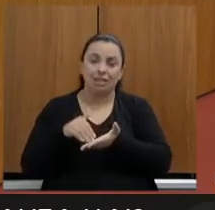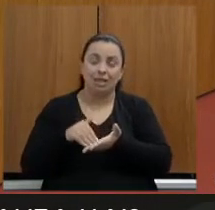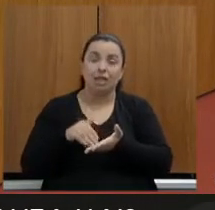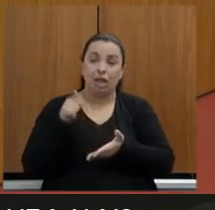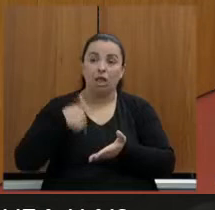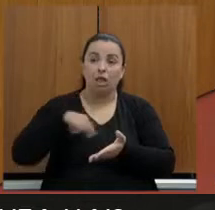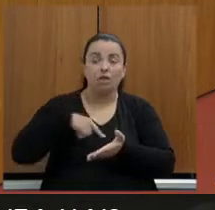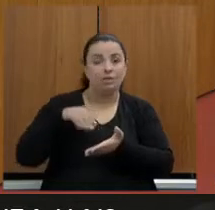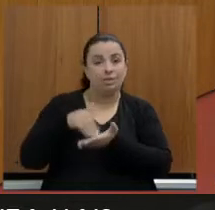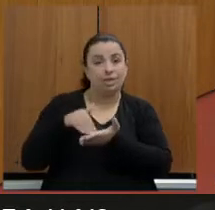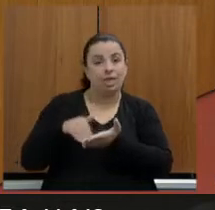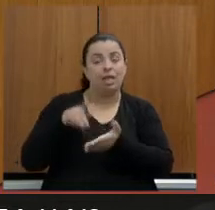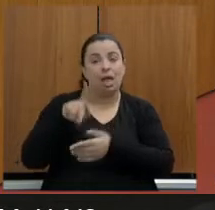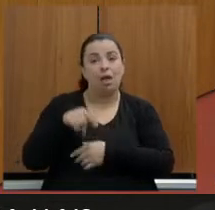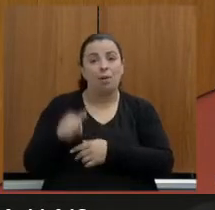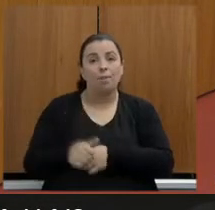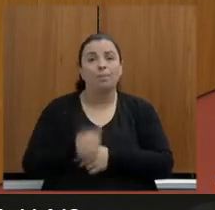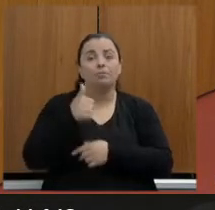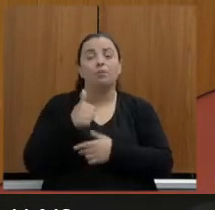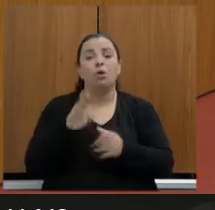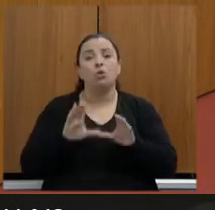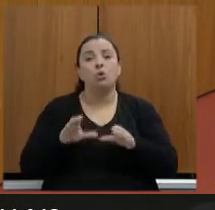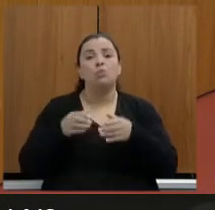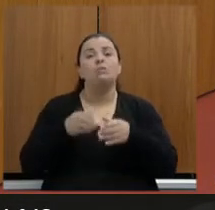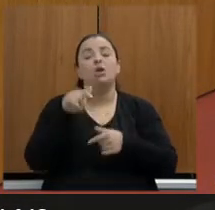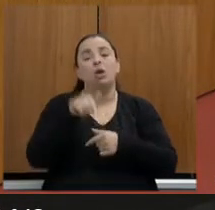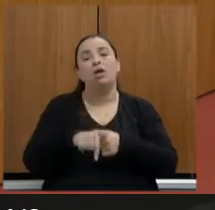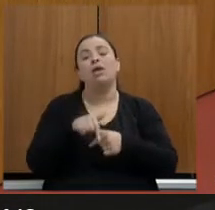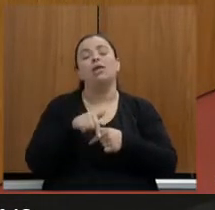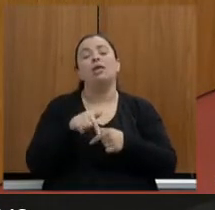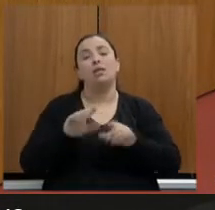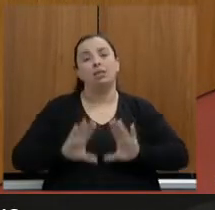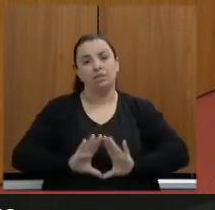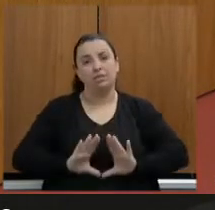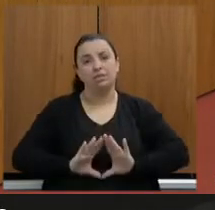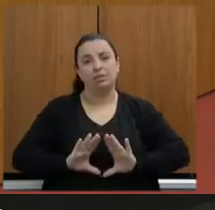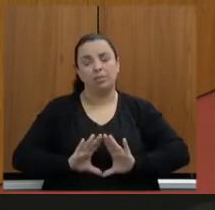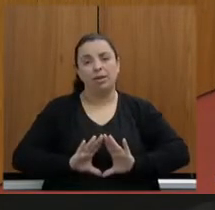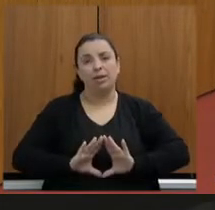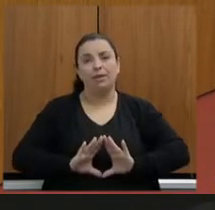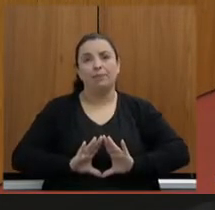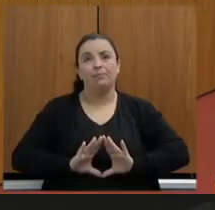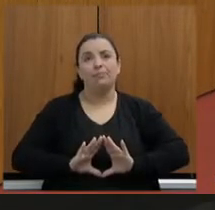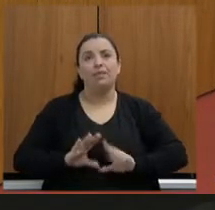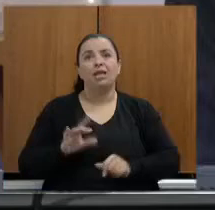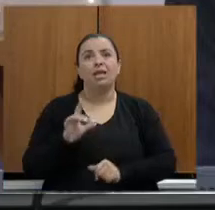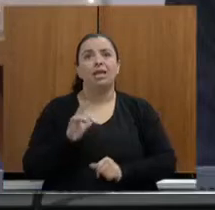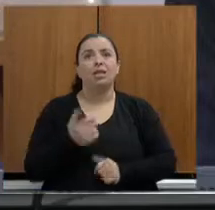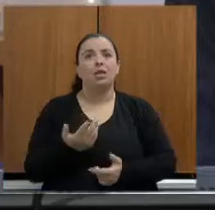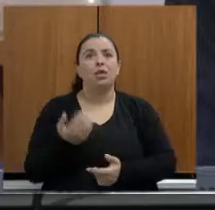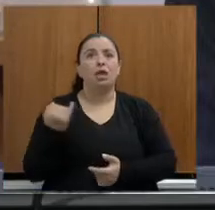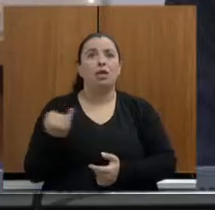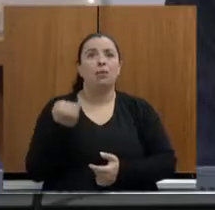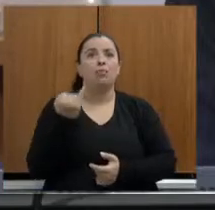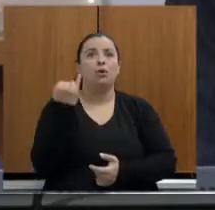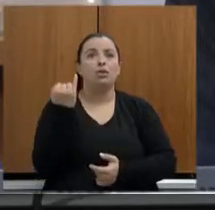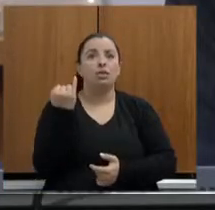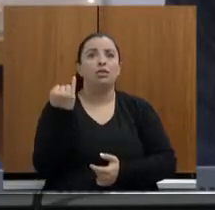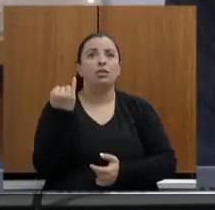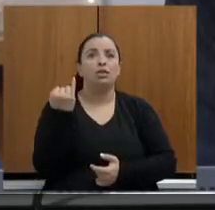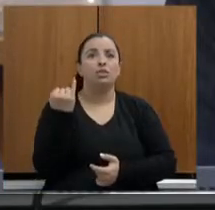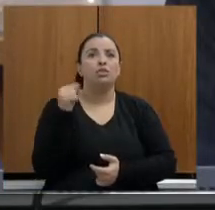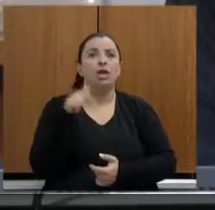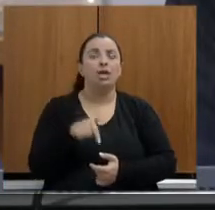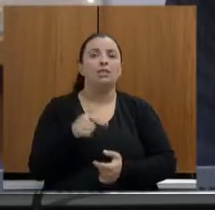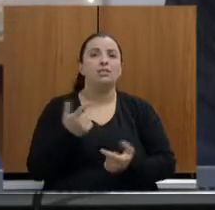uma das principais comissões aqui da Assembleia. Então, tem sido muito importante essa